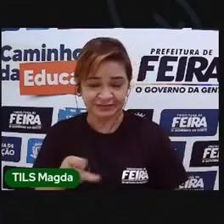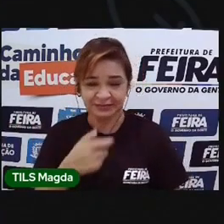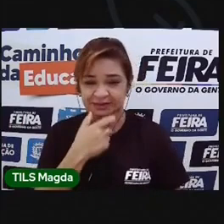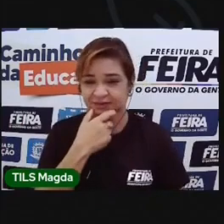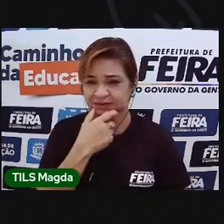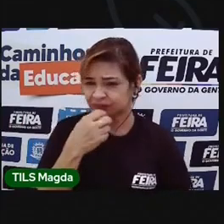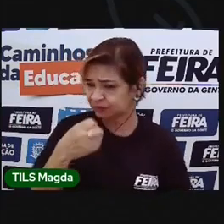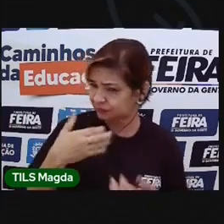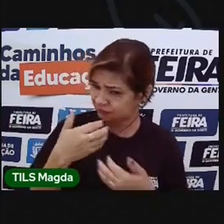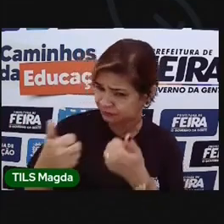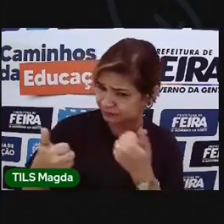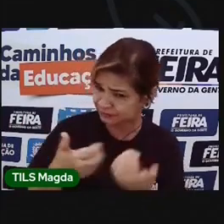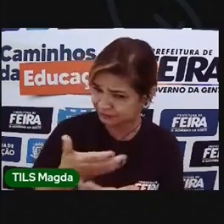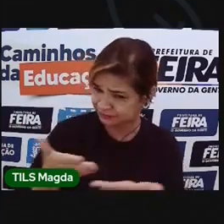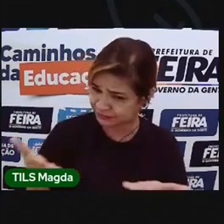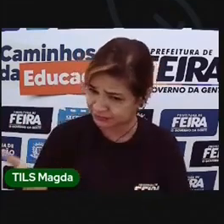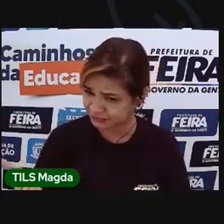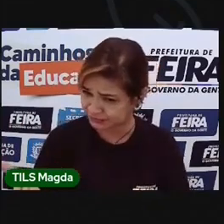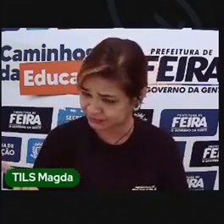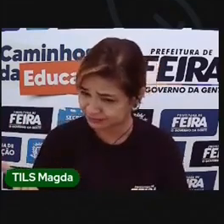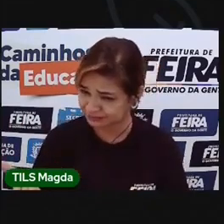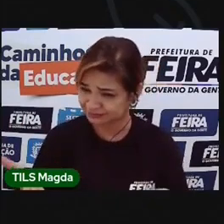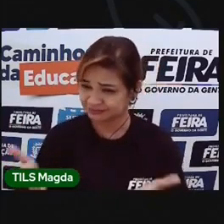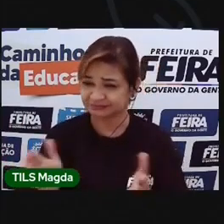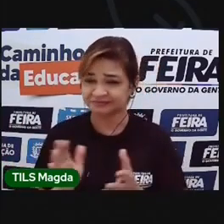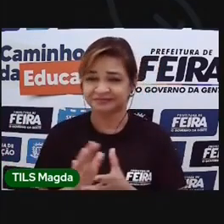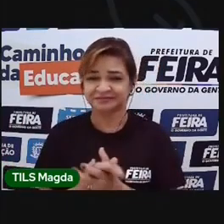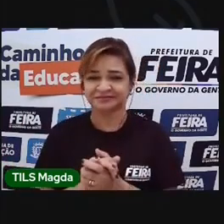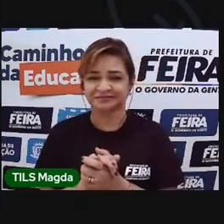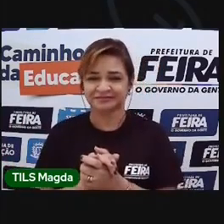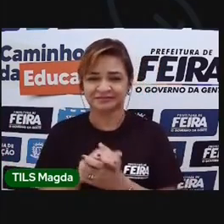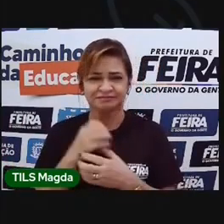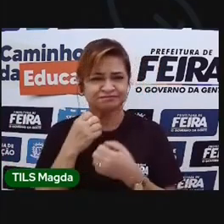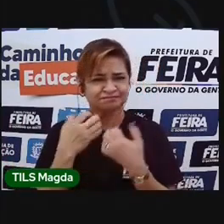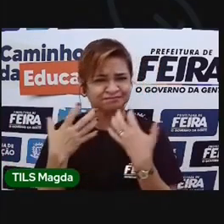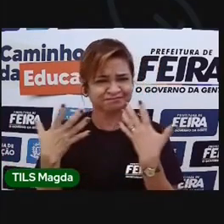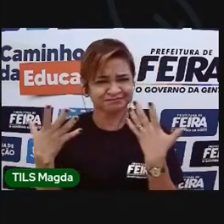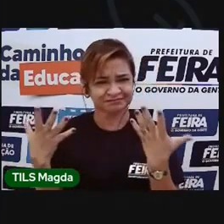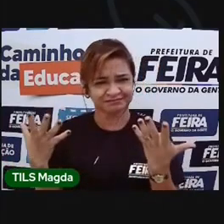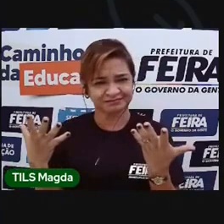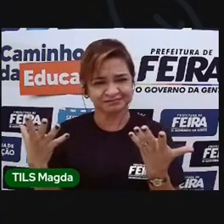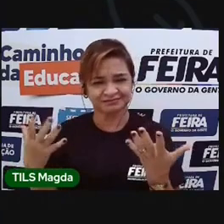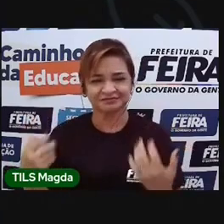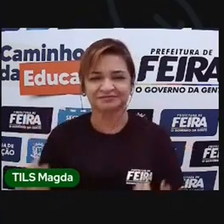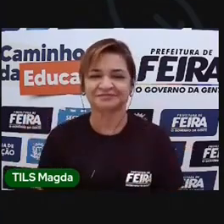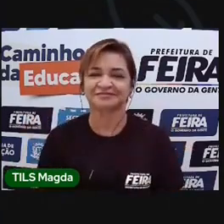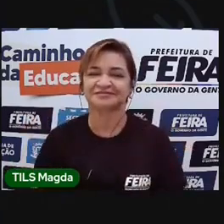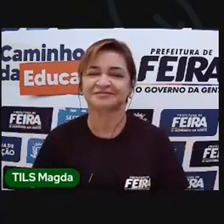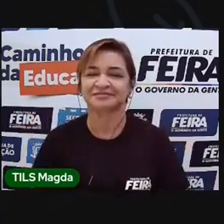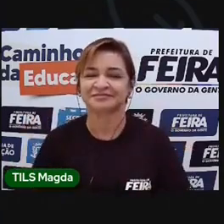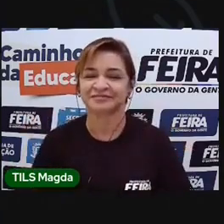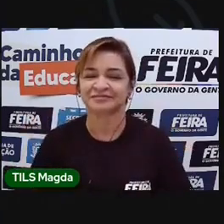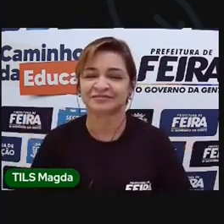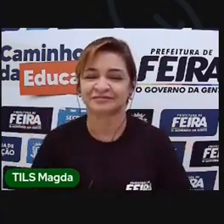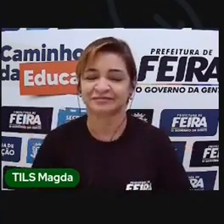você Eu espero que você esteja bem. Eu te esqueço muito.